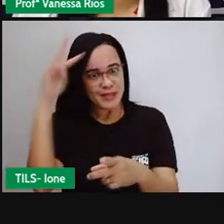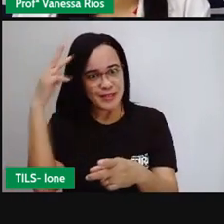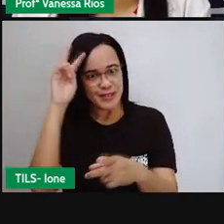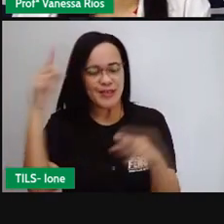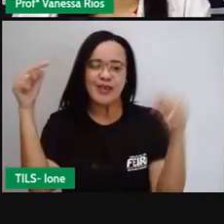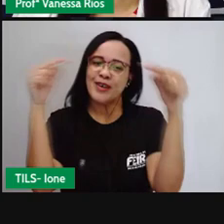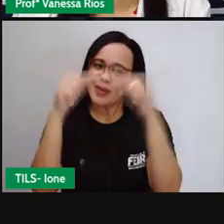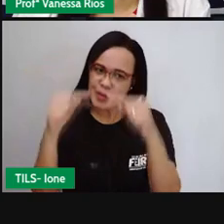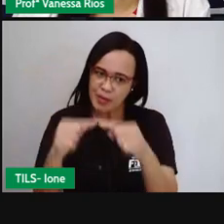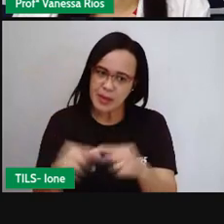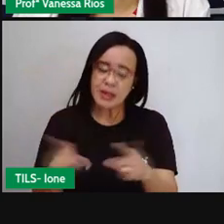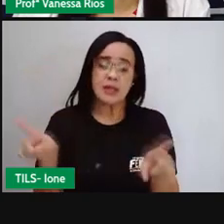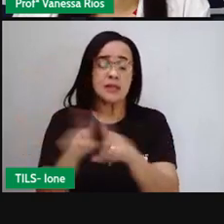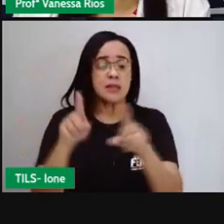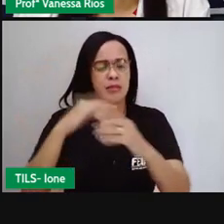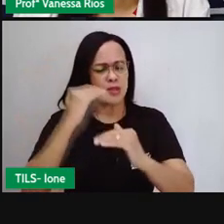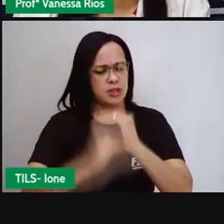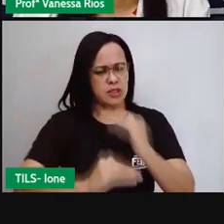também da cidade.